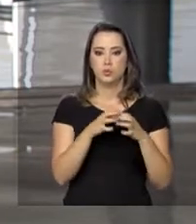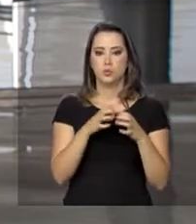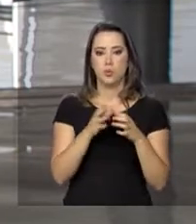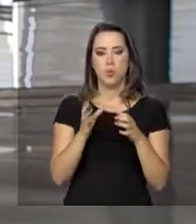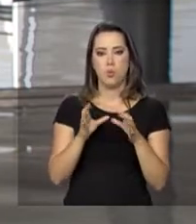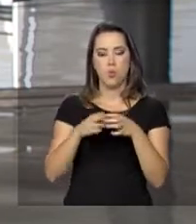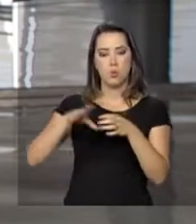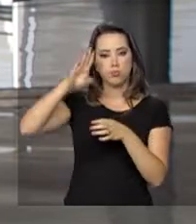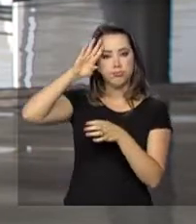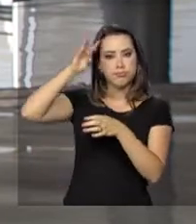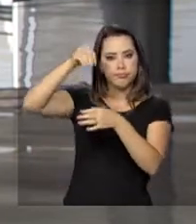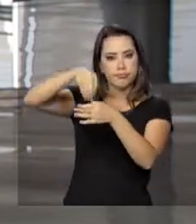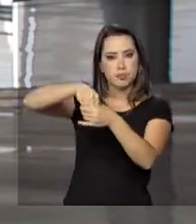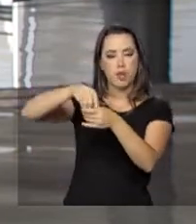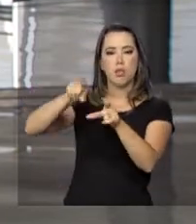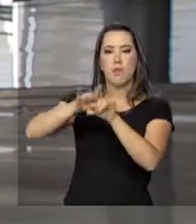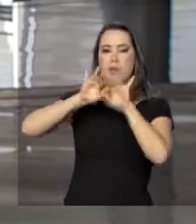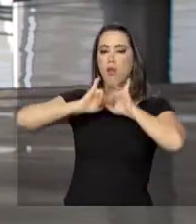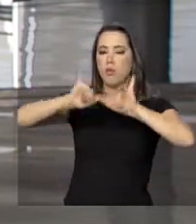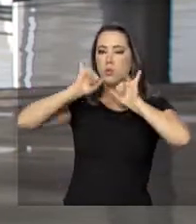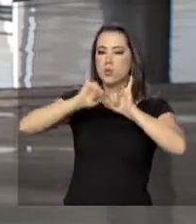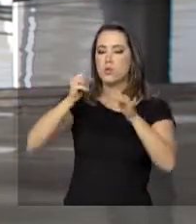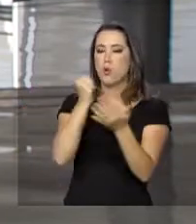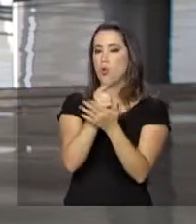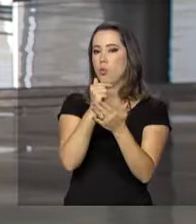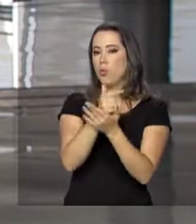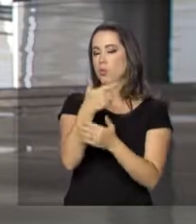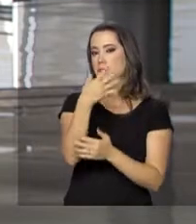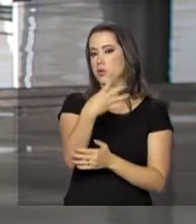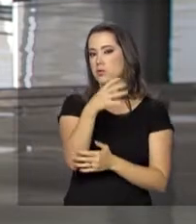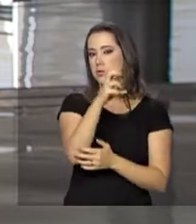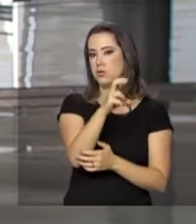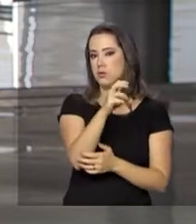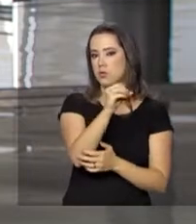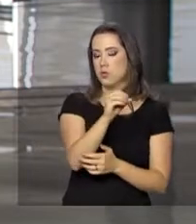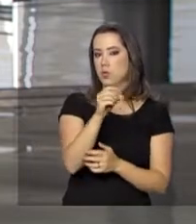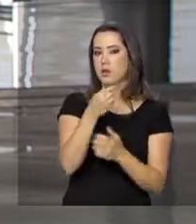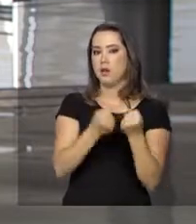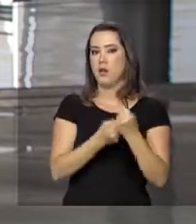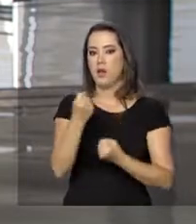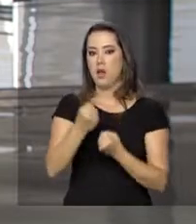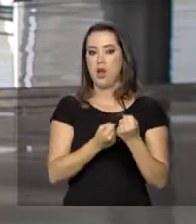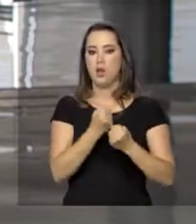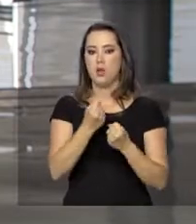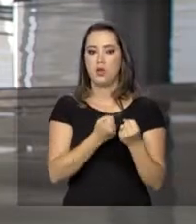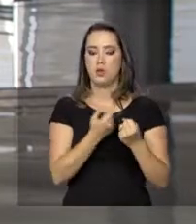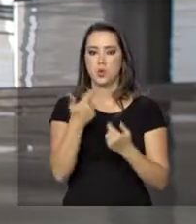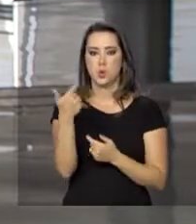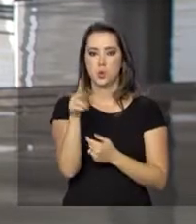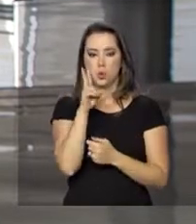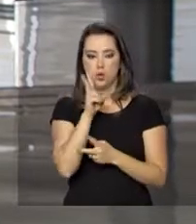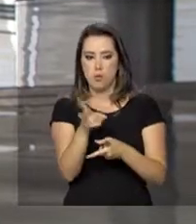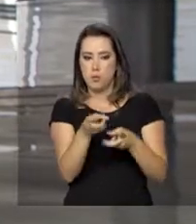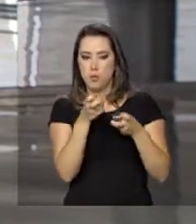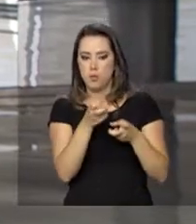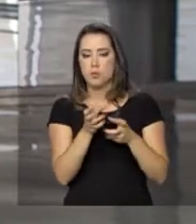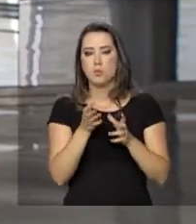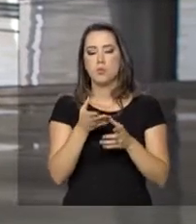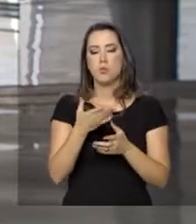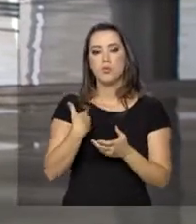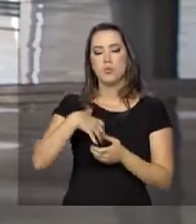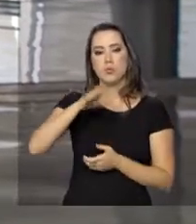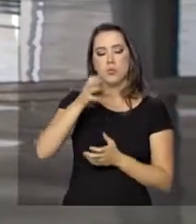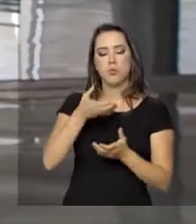Intervenção Federal também anunciou a compra de 450 veículos descaracterizados para o Corpo de Bobeiros Militar,